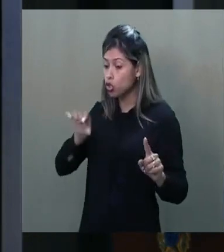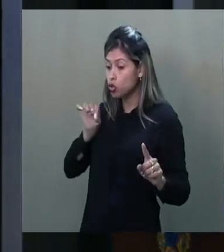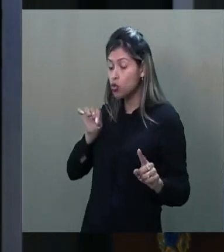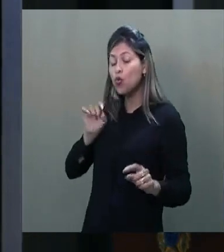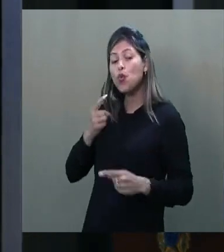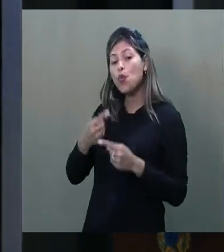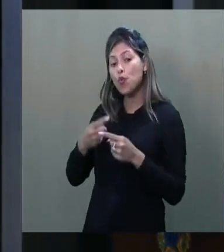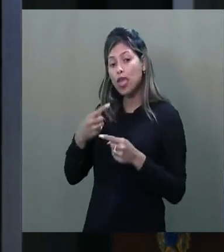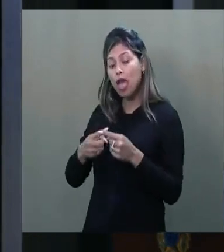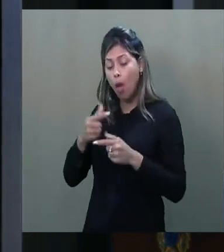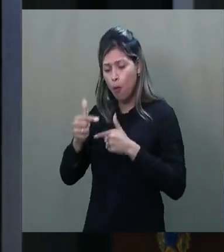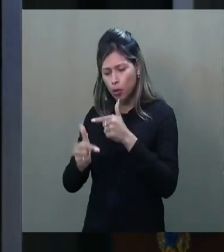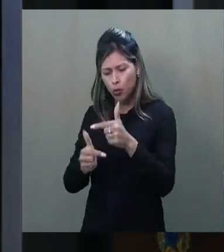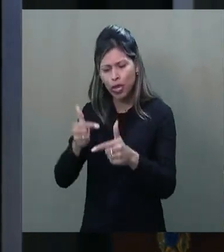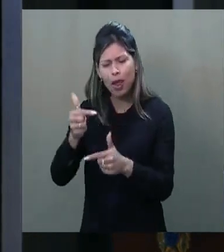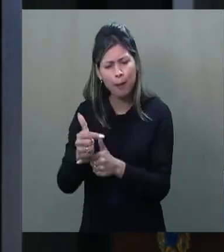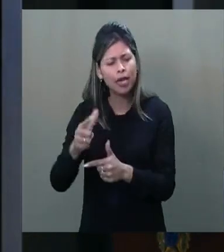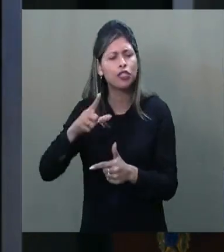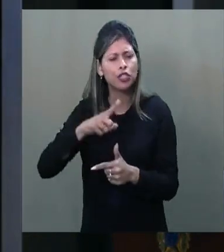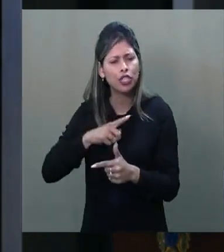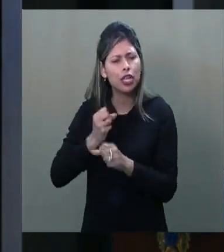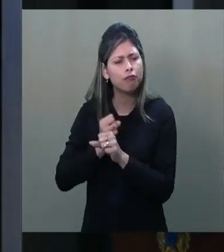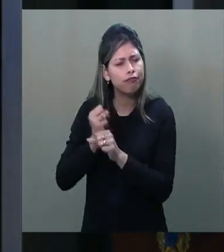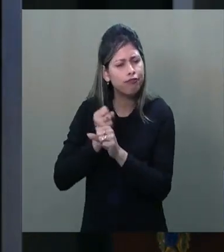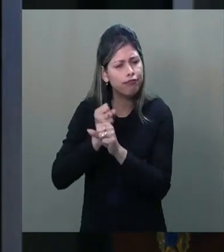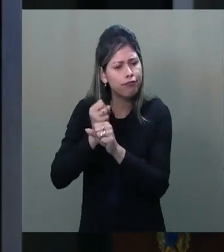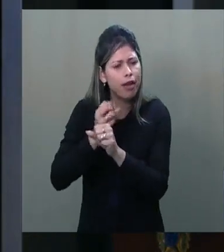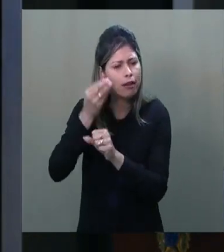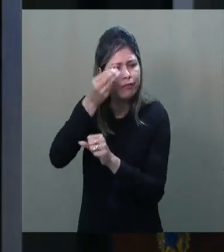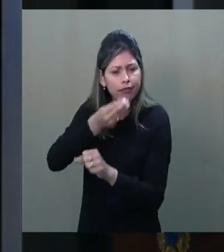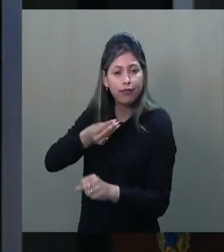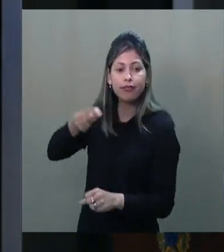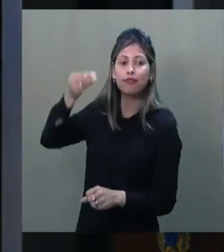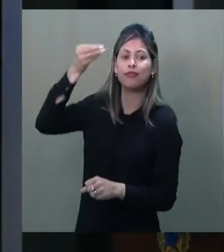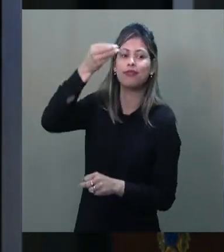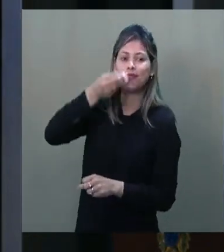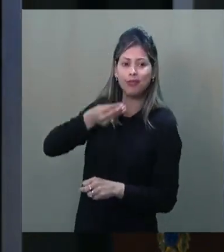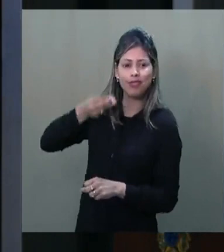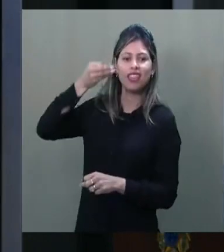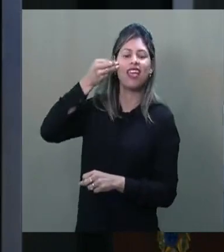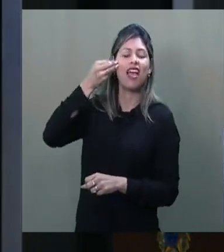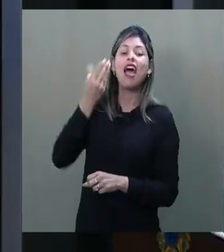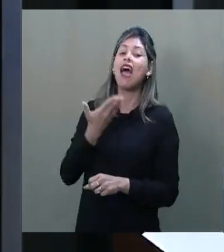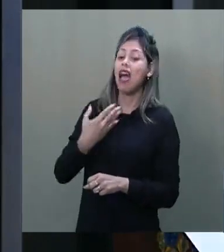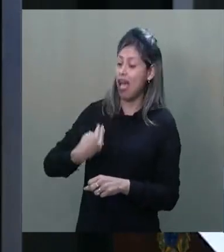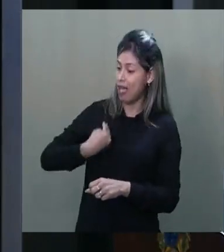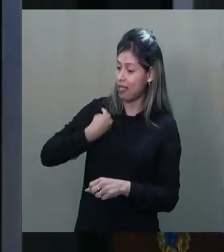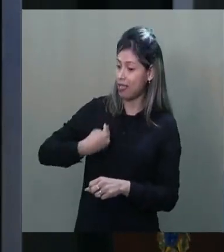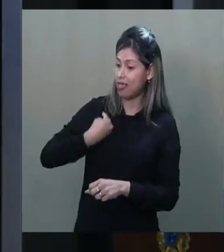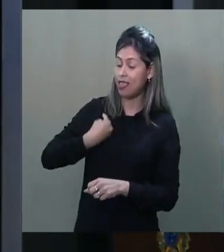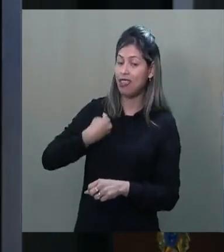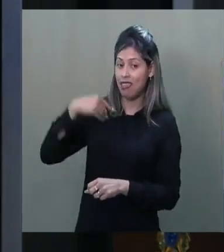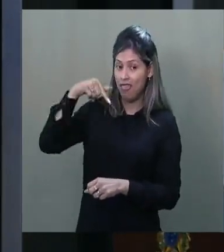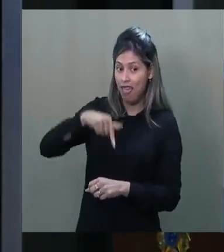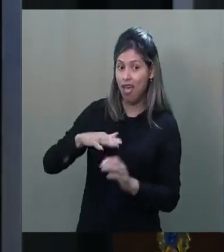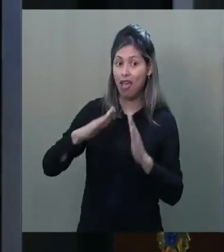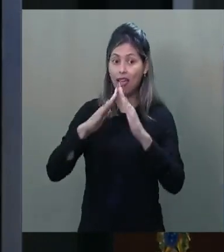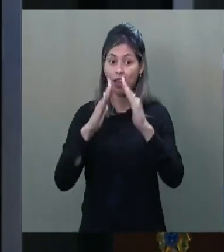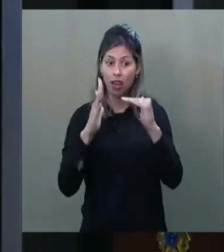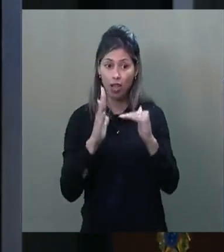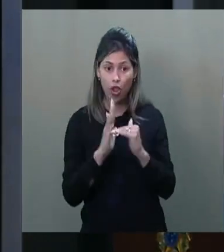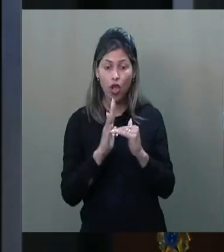aliada aos anos de experiências e aprendizado nesta Casa, tenho-me feito